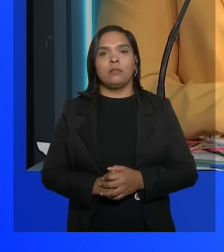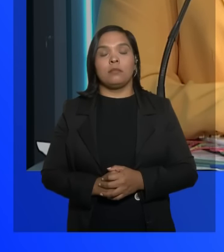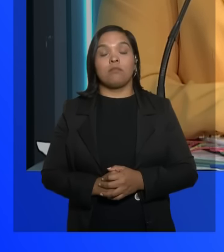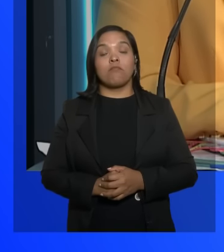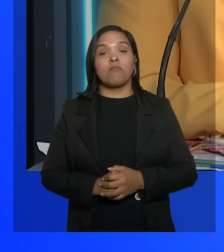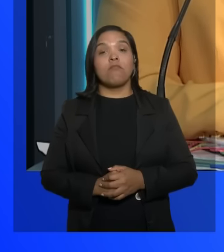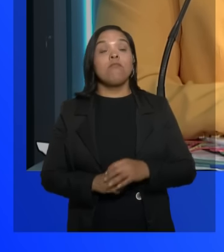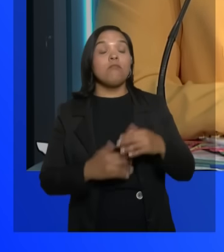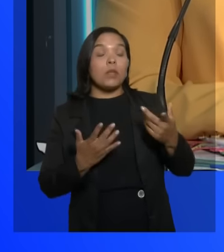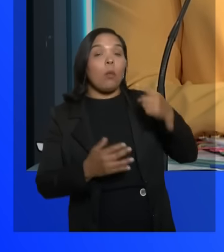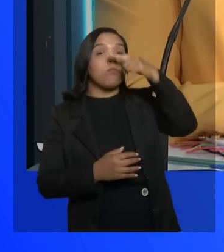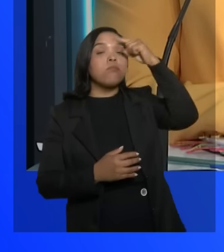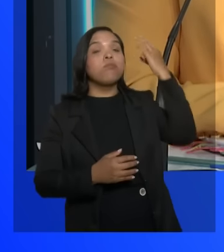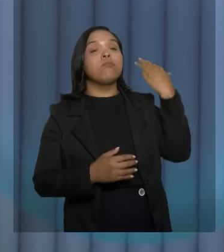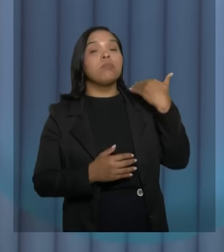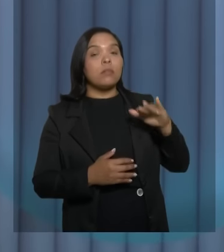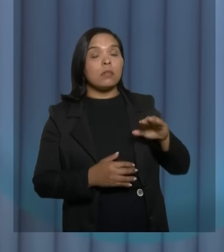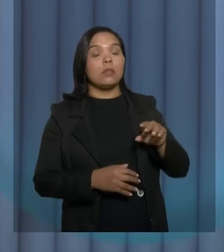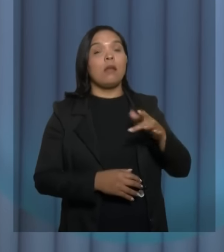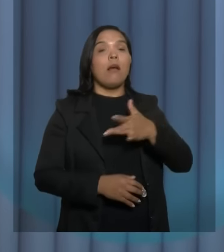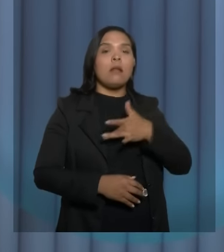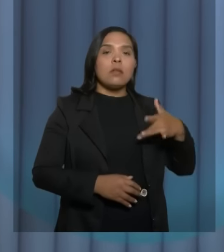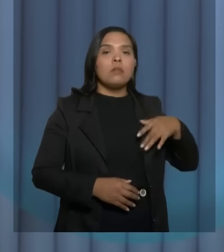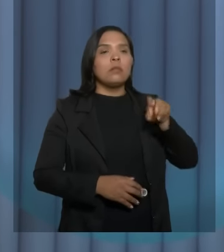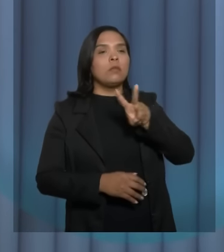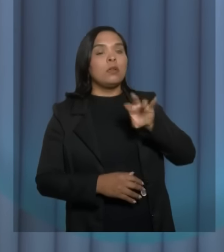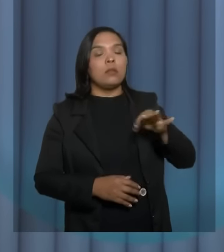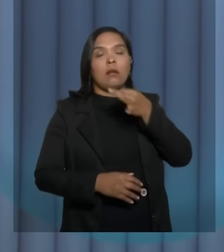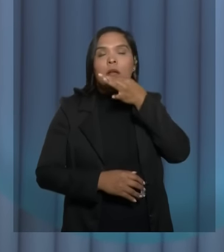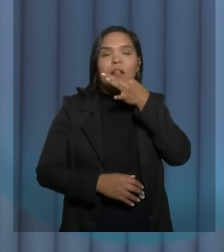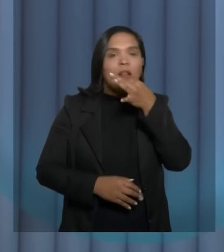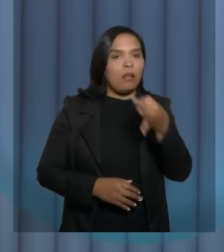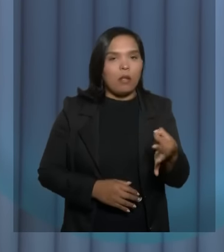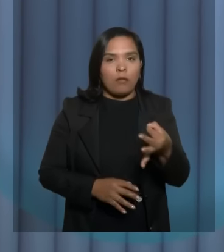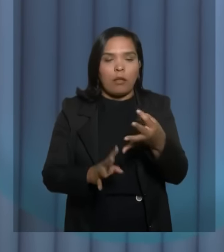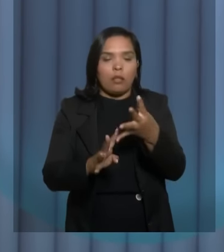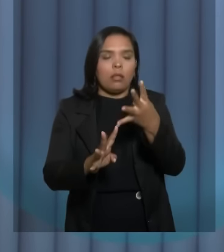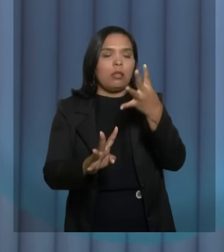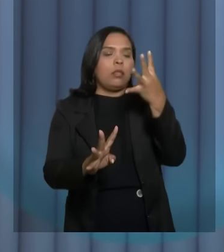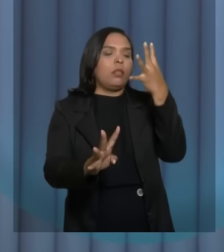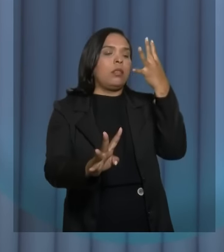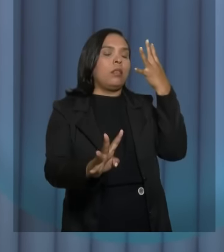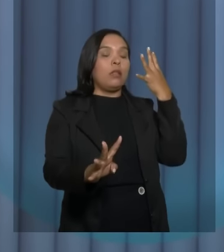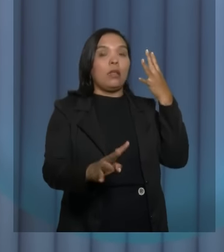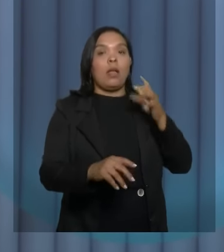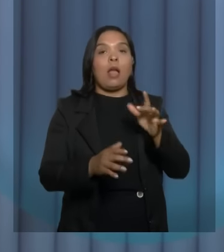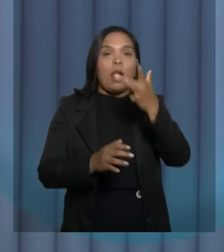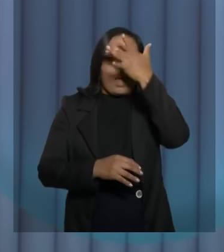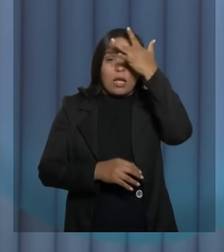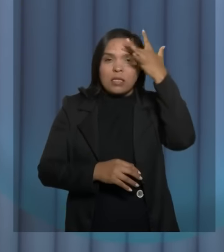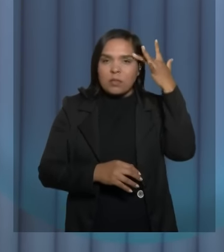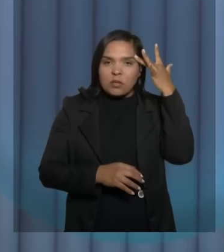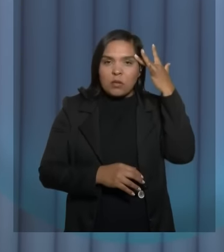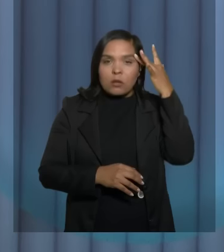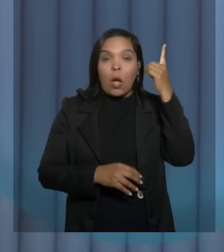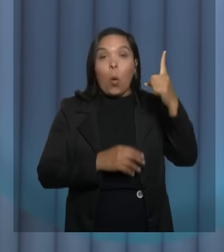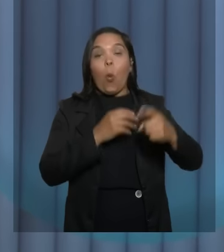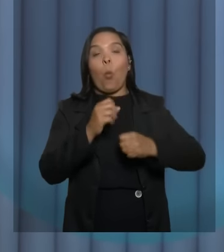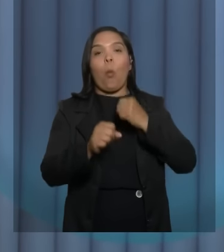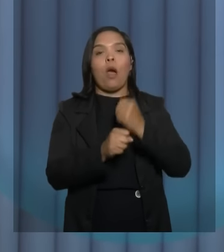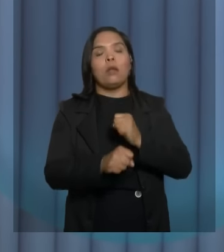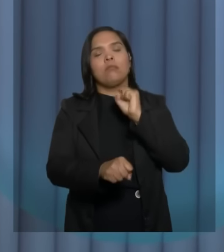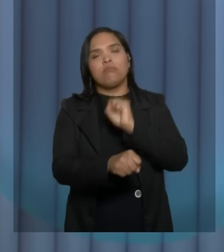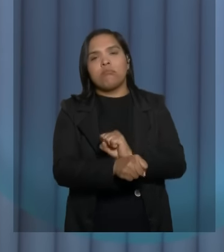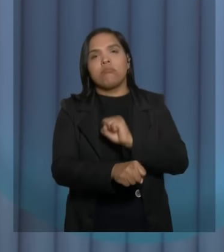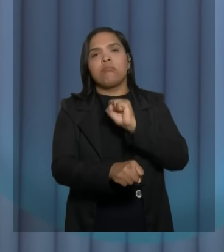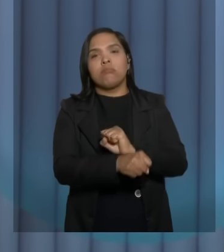Candidata Lúcia, a saúde de Vitória da Conquista está horrível. São filas intermináveis. As pessoas estão mais de um ano aguardando